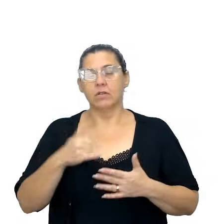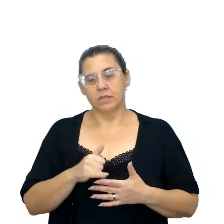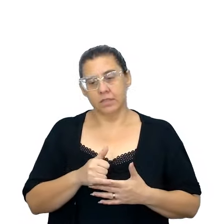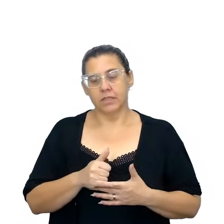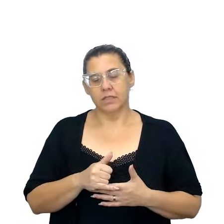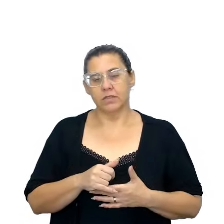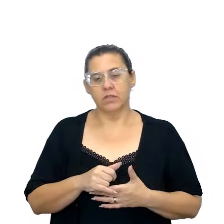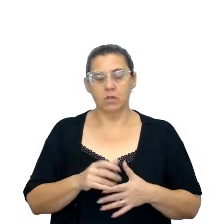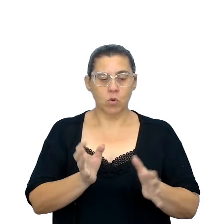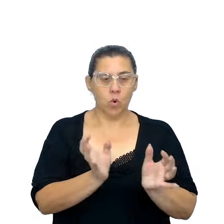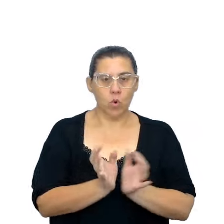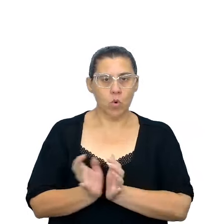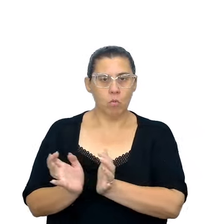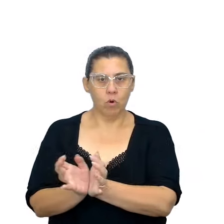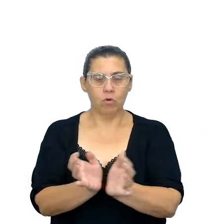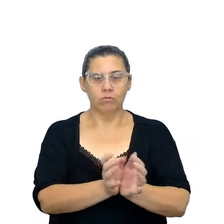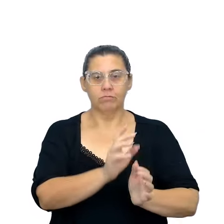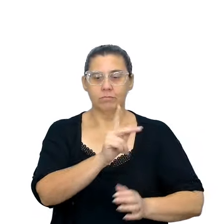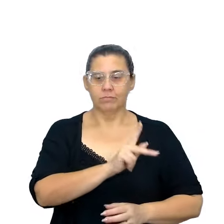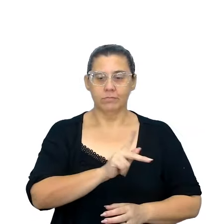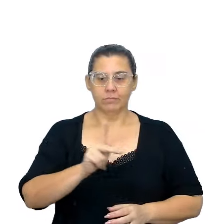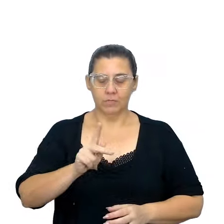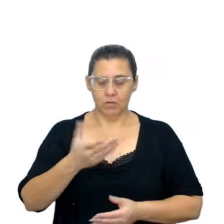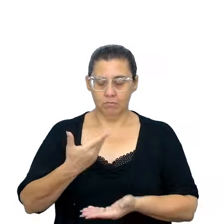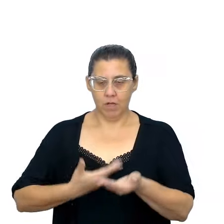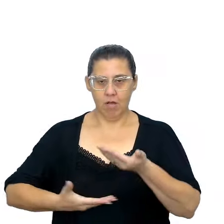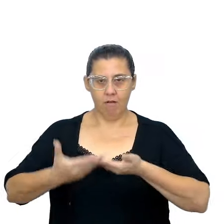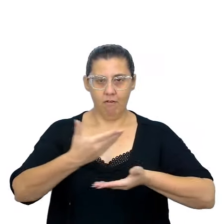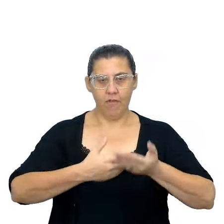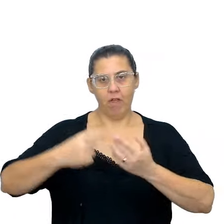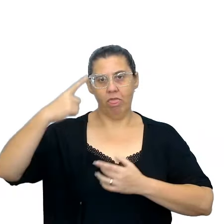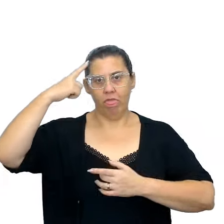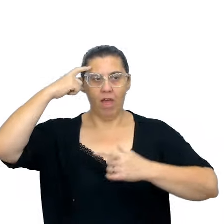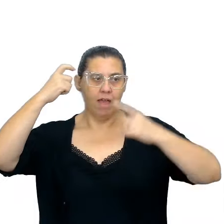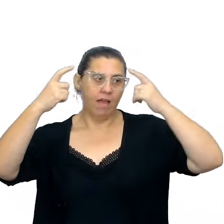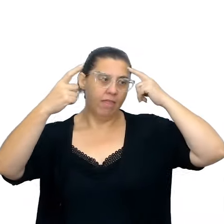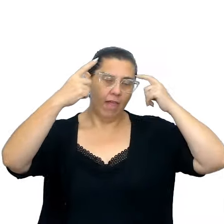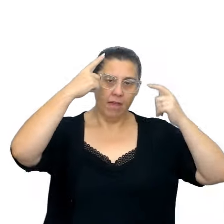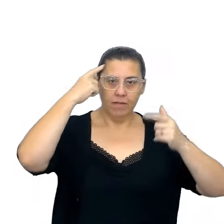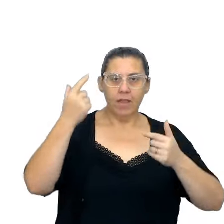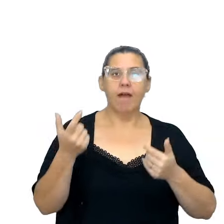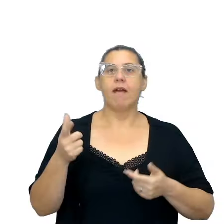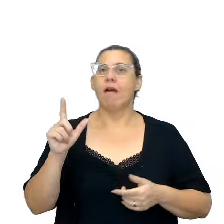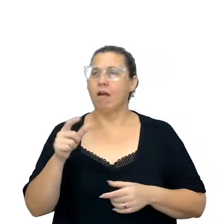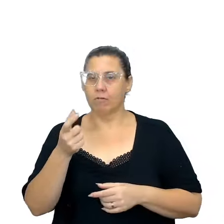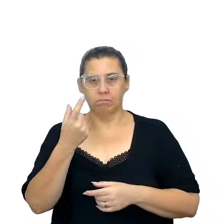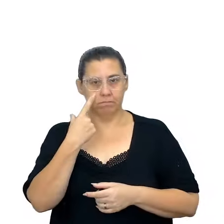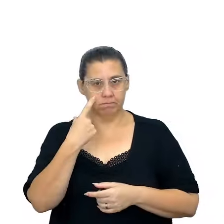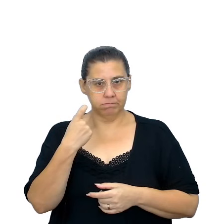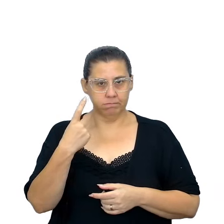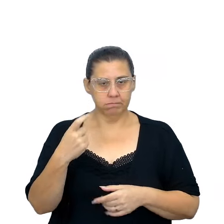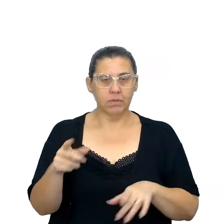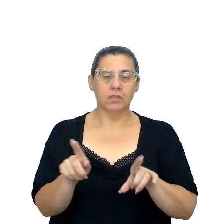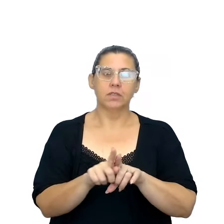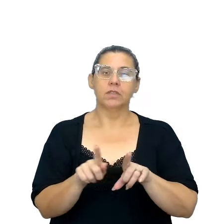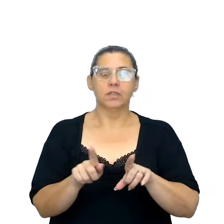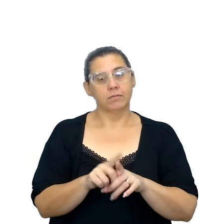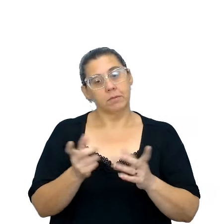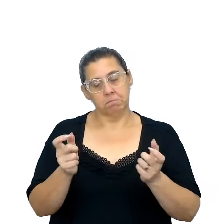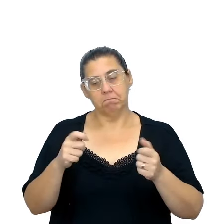esse agrupamento de professores que trocam as ideias seria muito interessante também essa